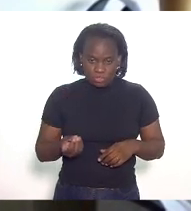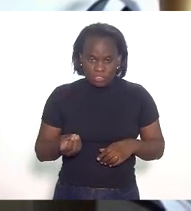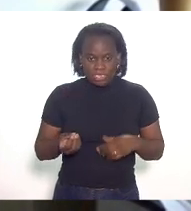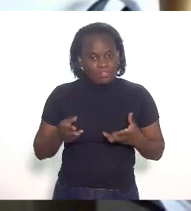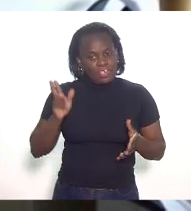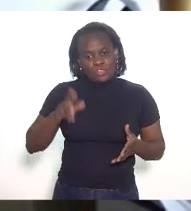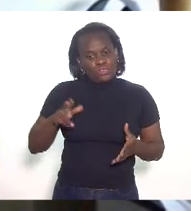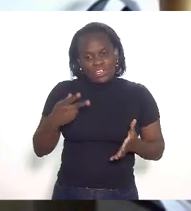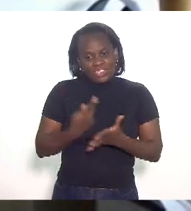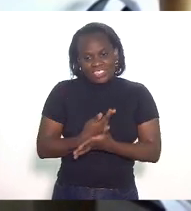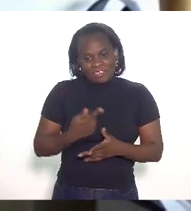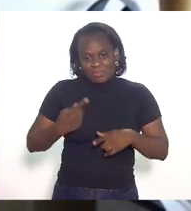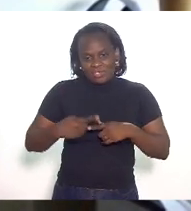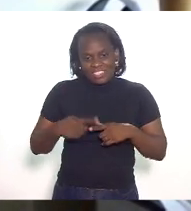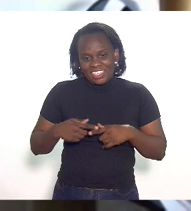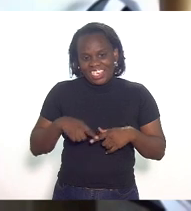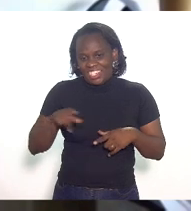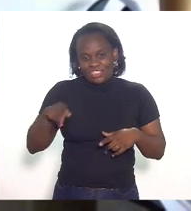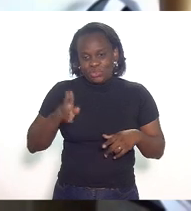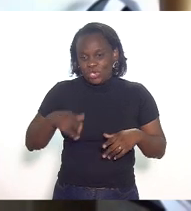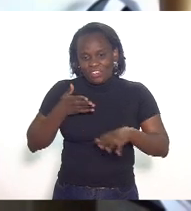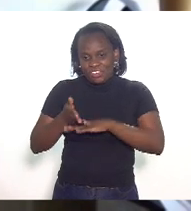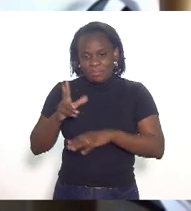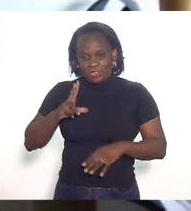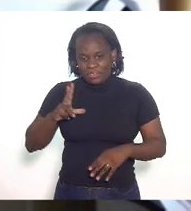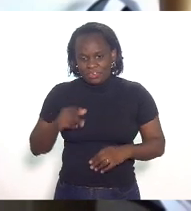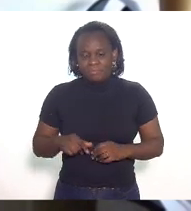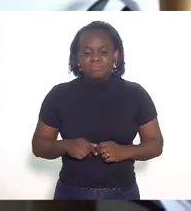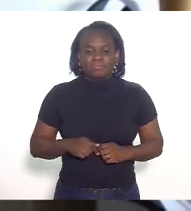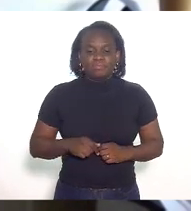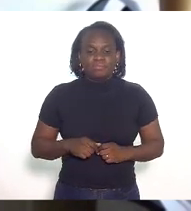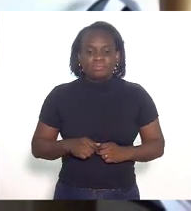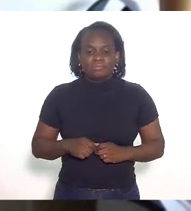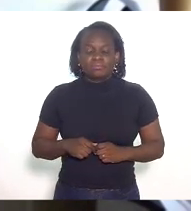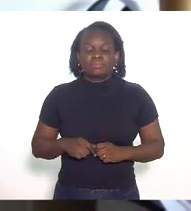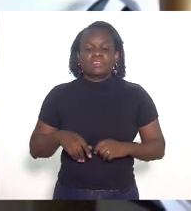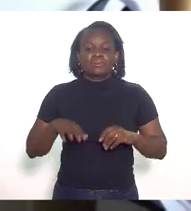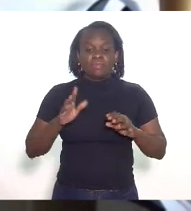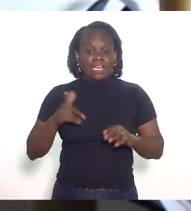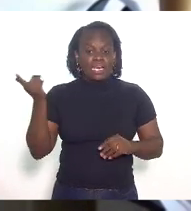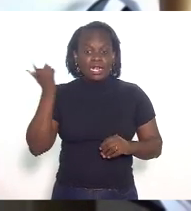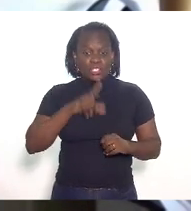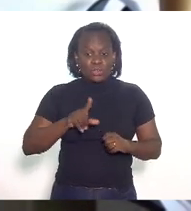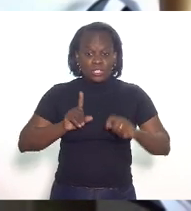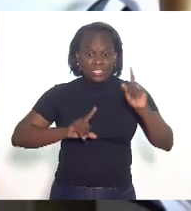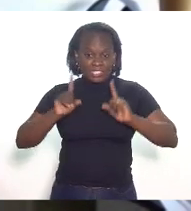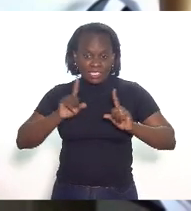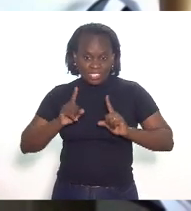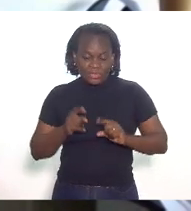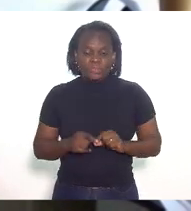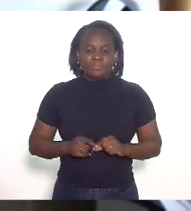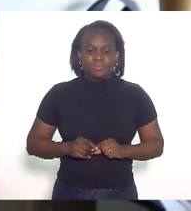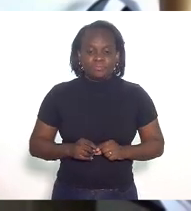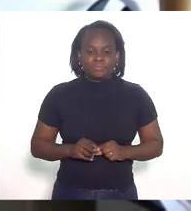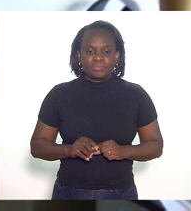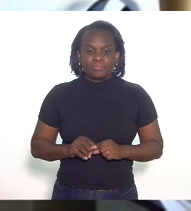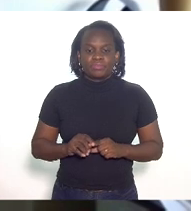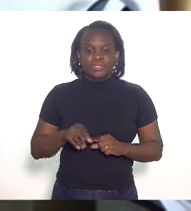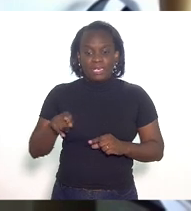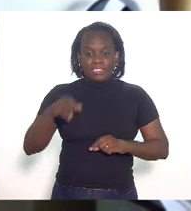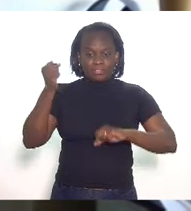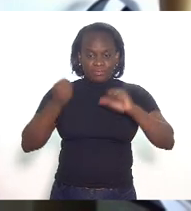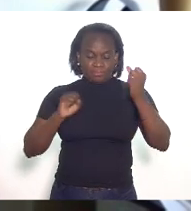acontecer porque a gente nunca vai para o mundo privado aí ganhamos essa licitação essa